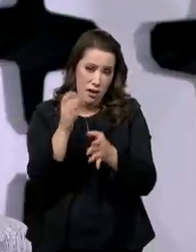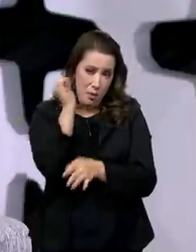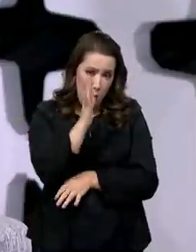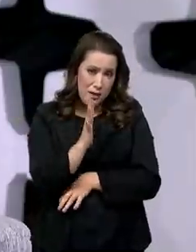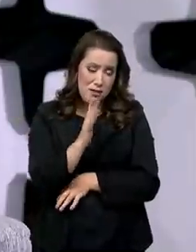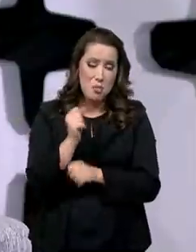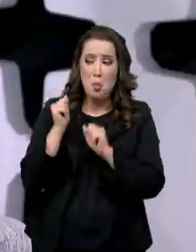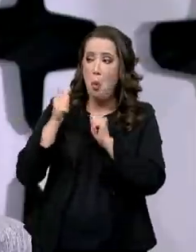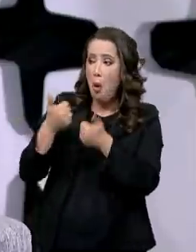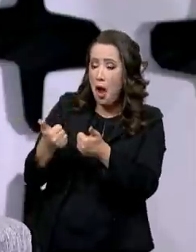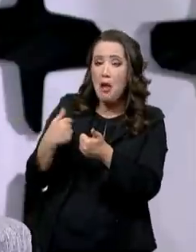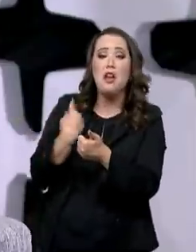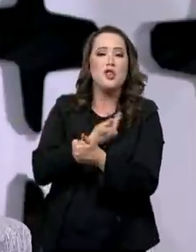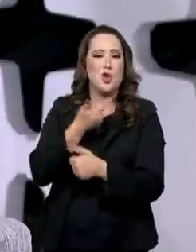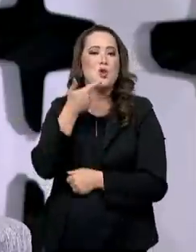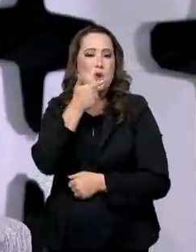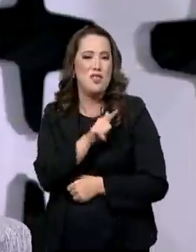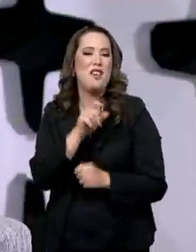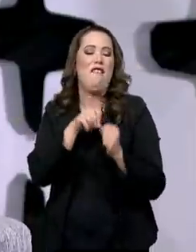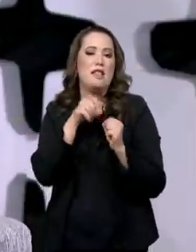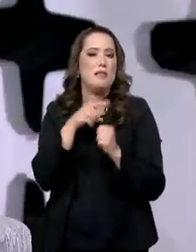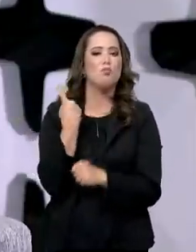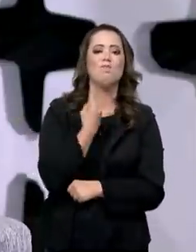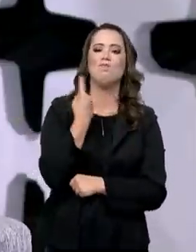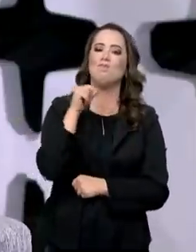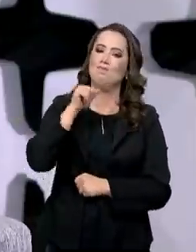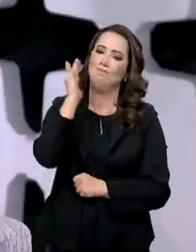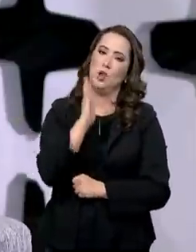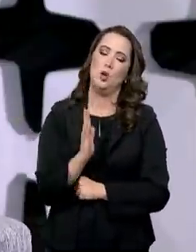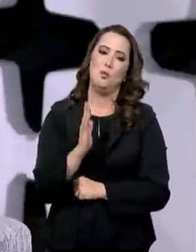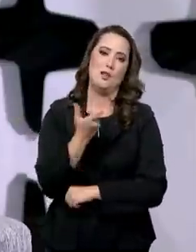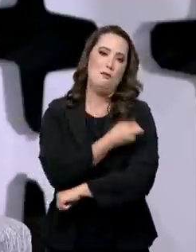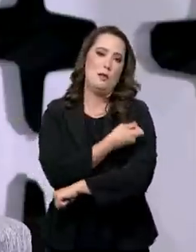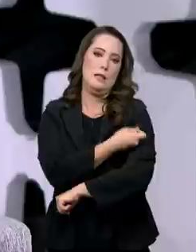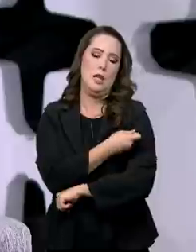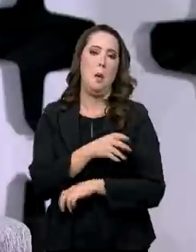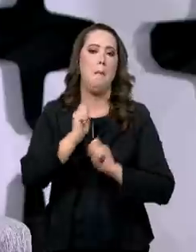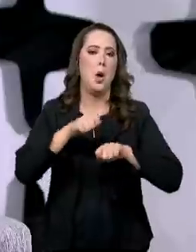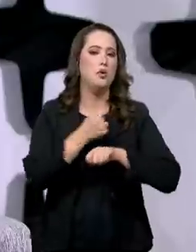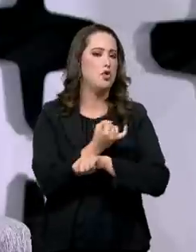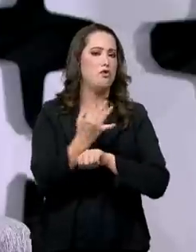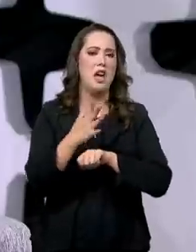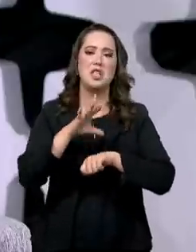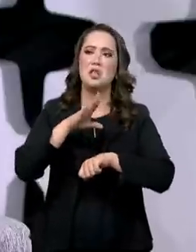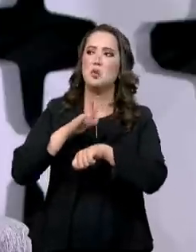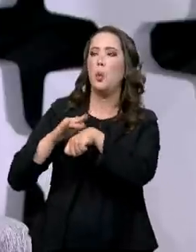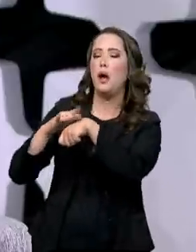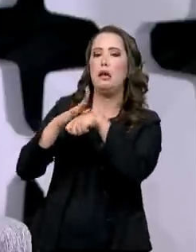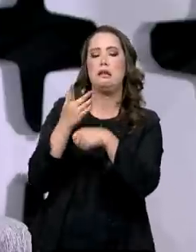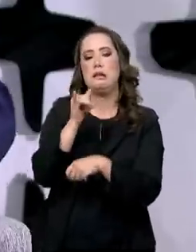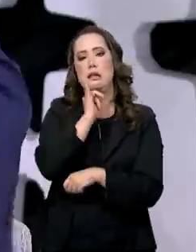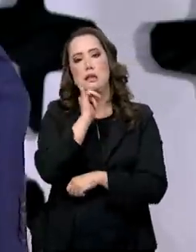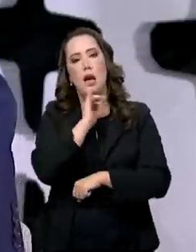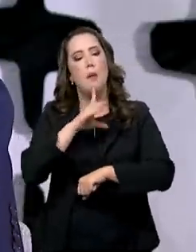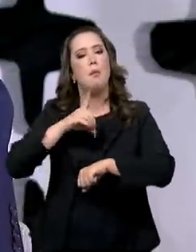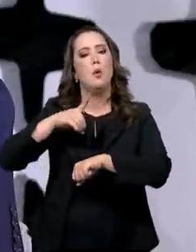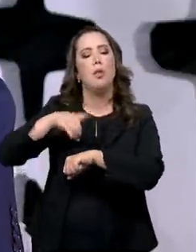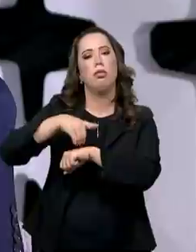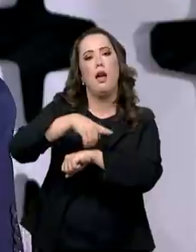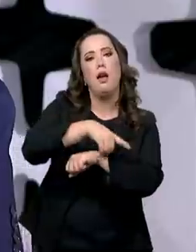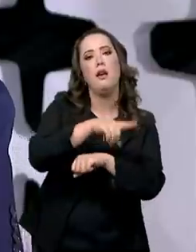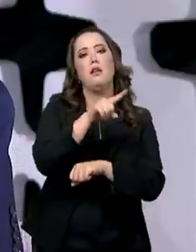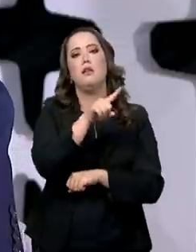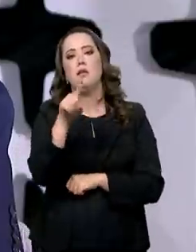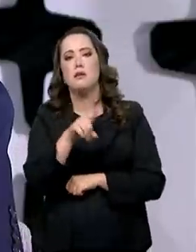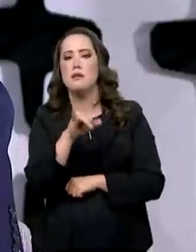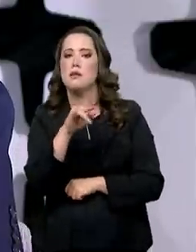pandemias que nós teremos, sem dúvida nenhuma. Vai servir para doenças negligenciadas, como dengue, zika, chikungunya, etc. E